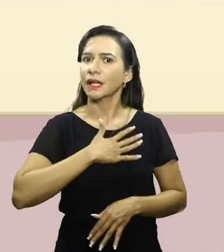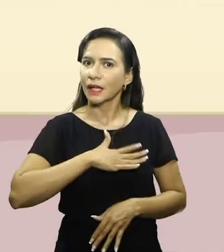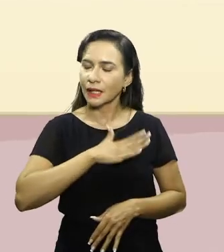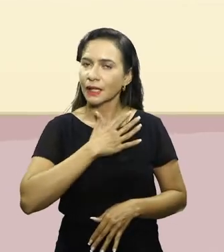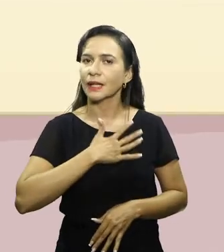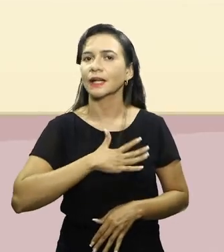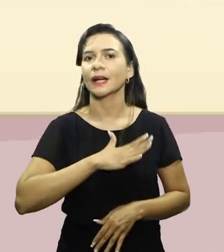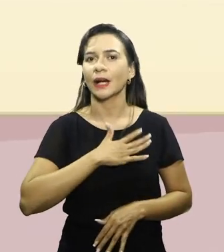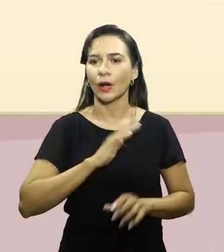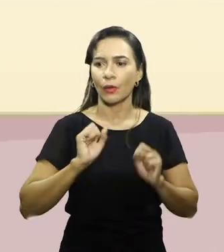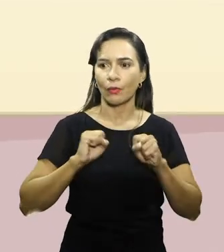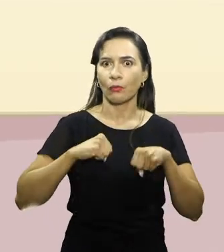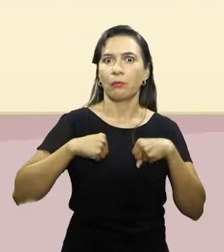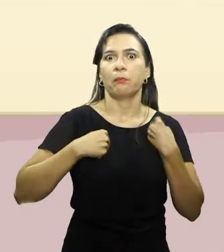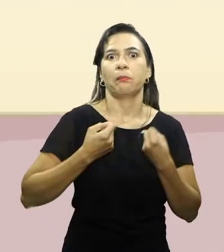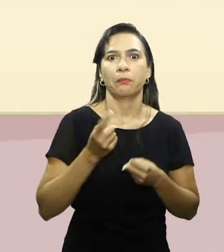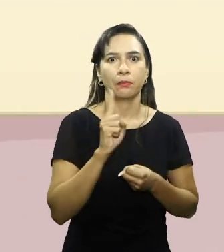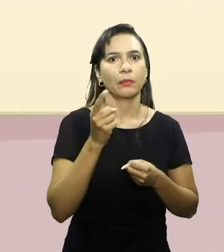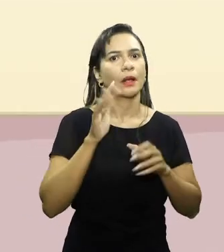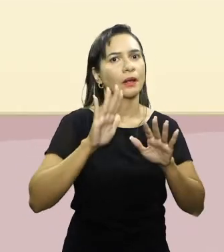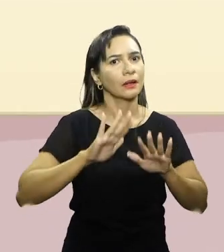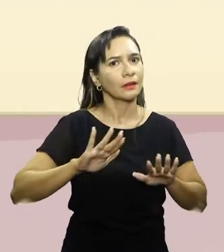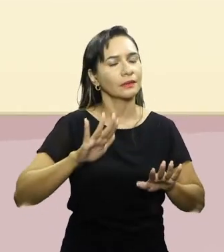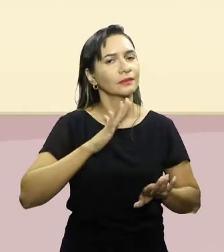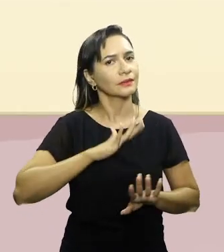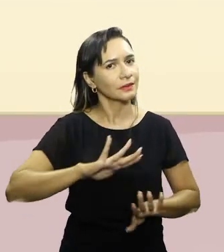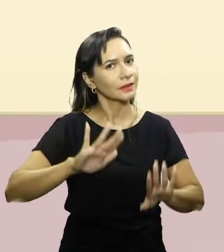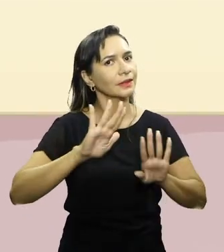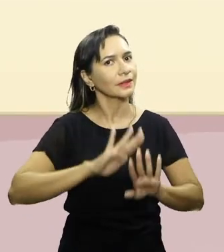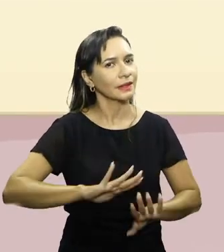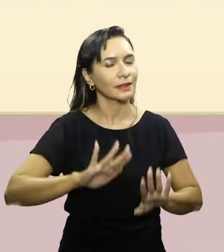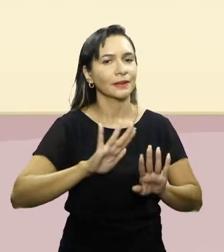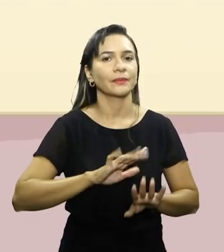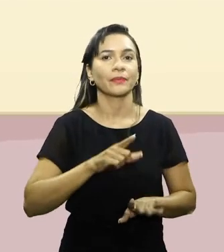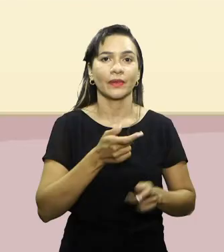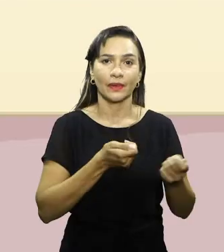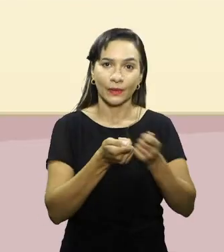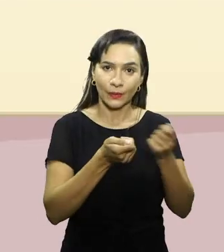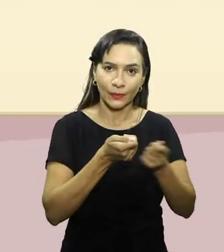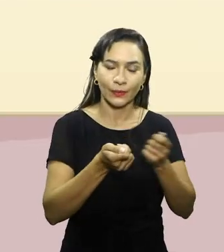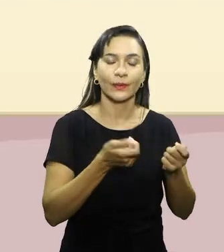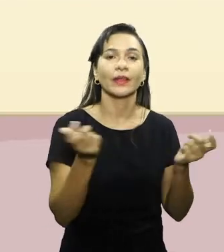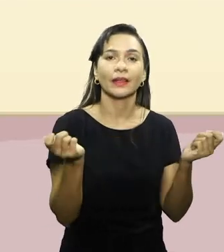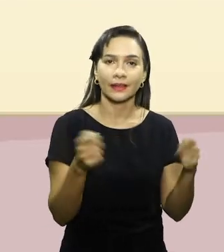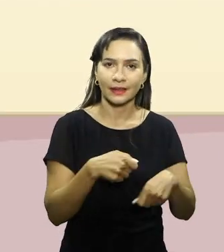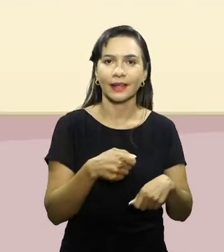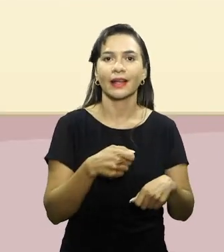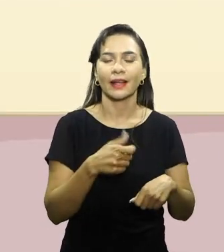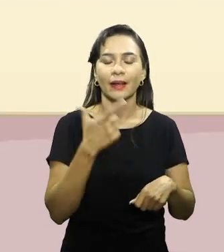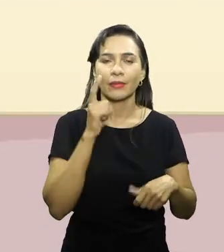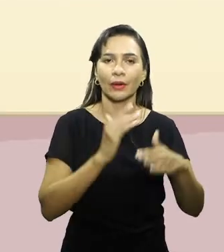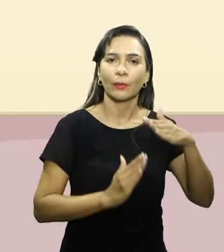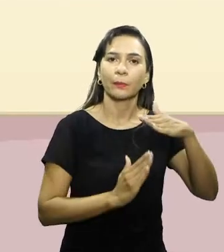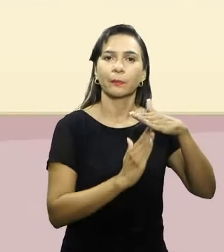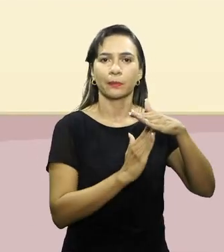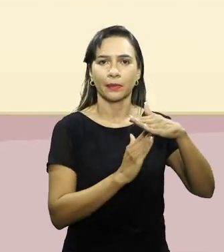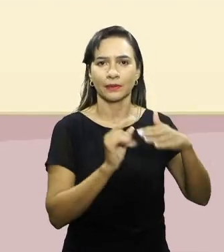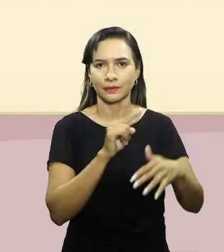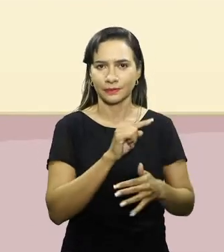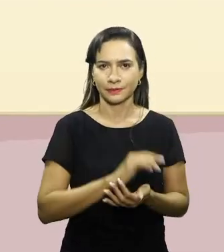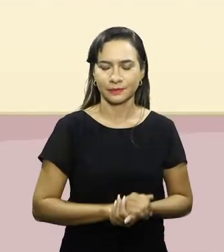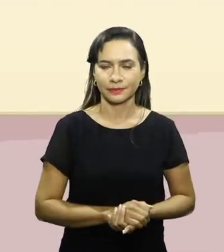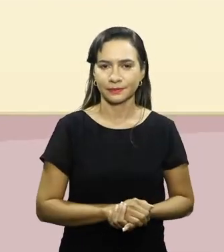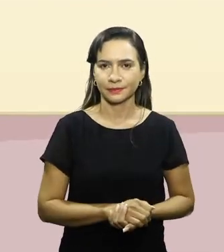Se tiver entre 192 para baixo, ele pode ficar controlando, porque esse aí vai ser a intensidade do exercício.